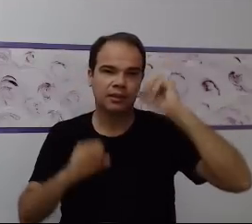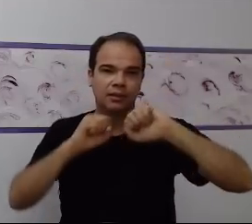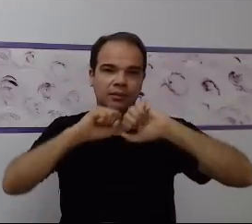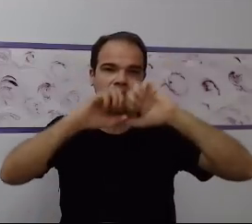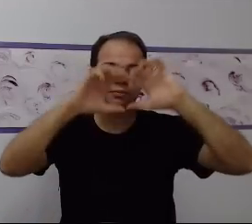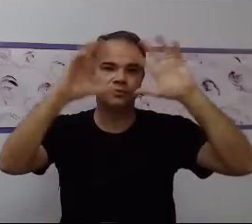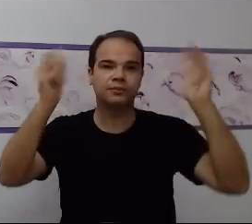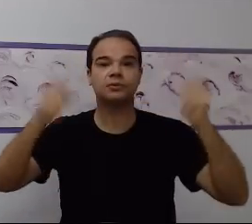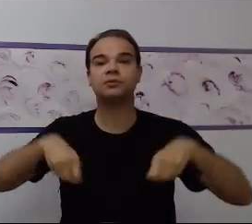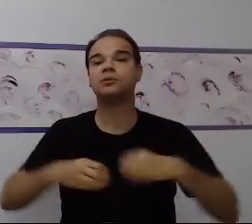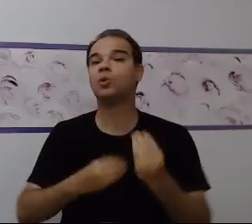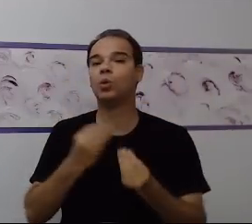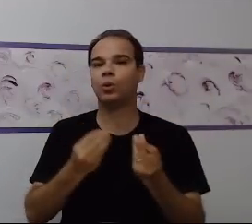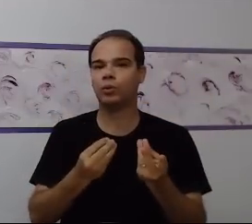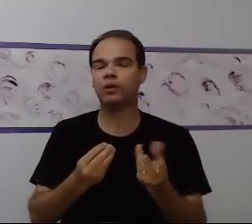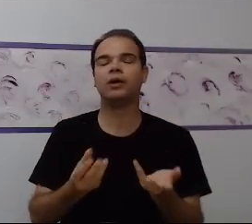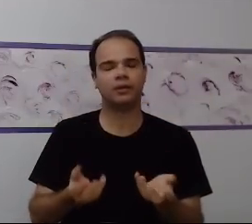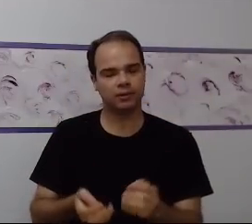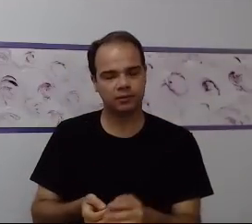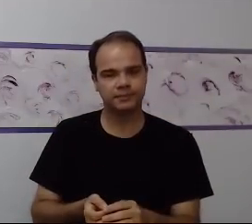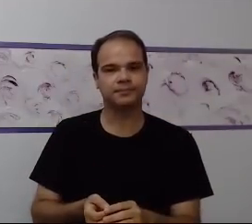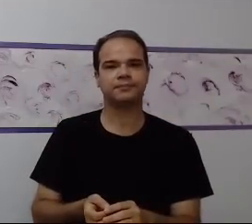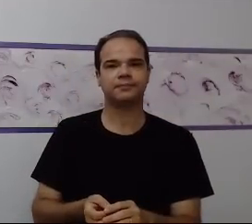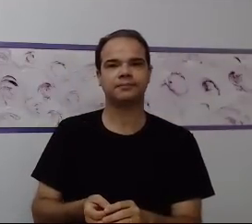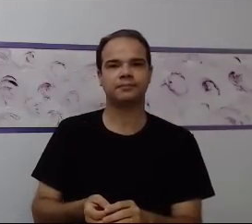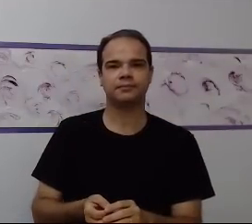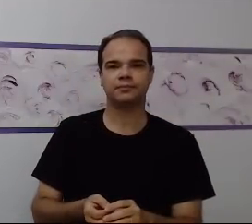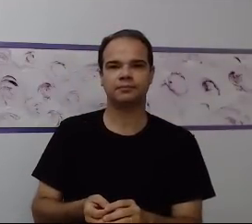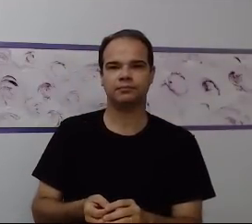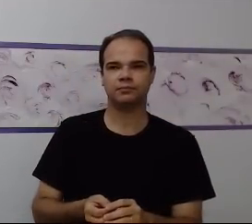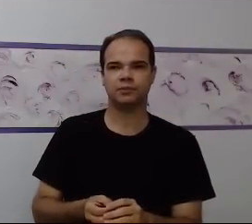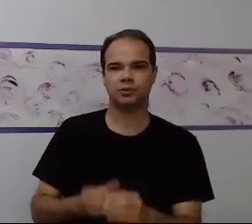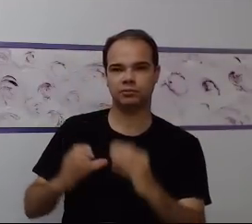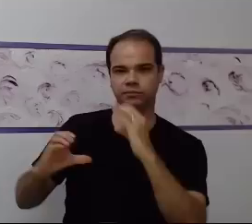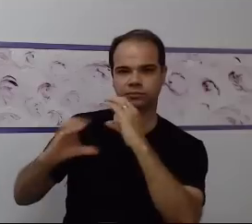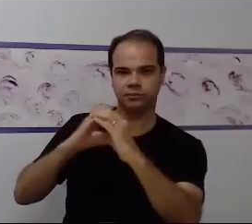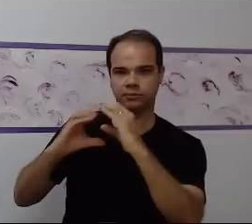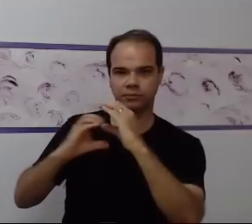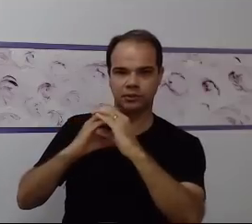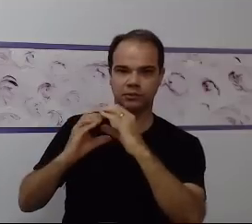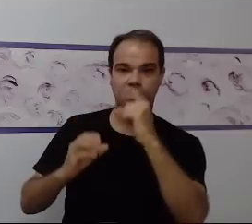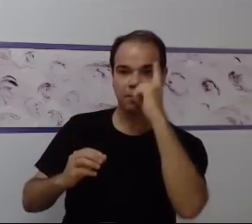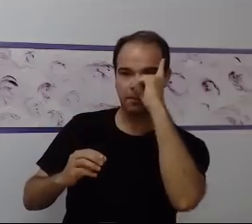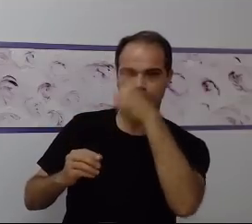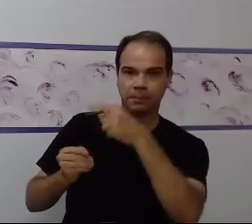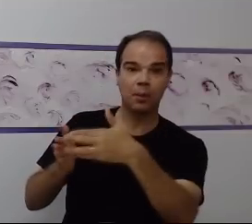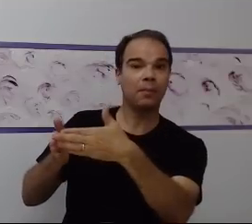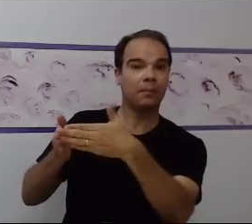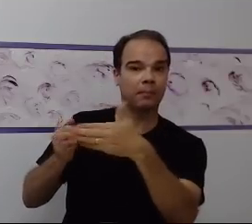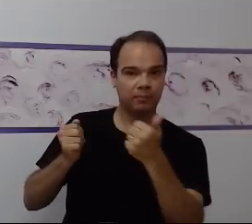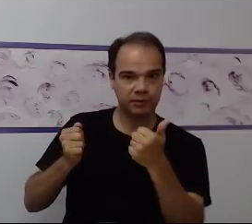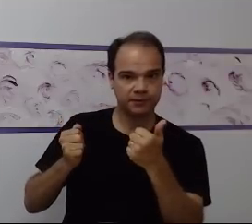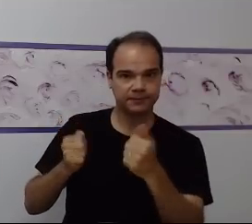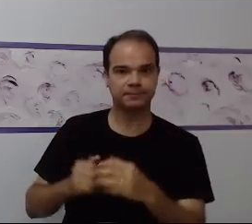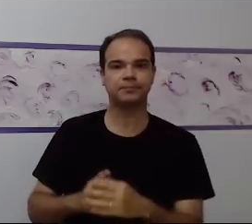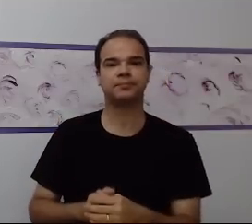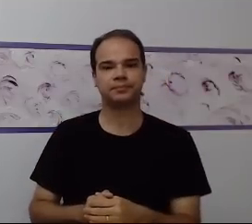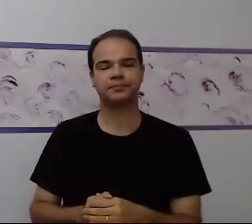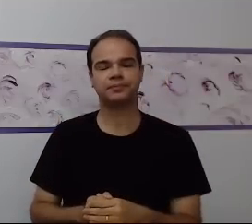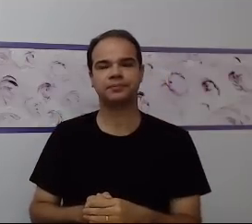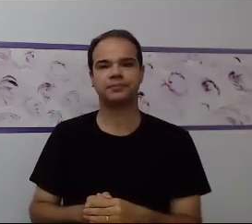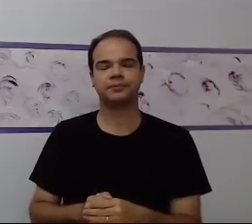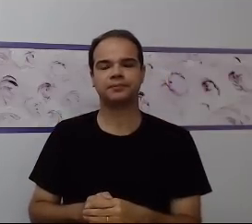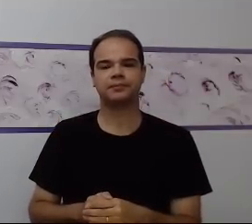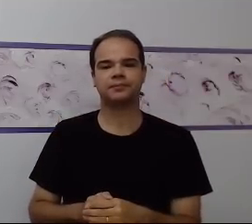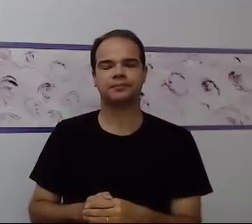a ela. O próprio comando quando a gente tem que dar para essa criança. E quando a gente fala em comunicação, a